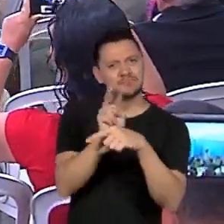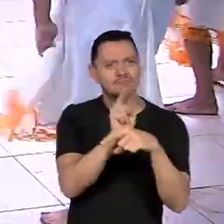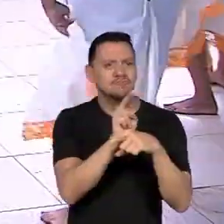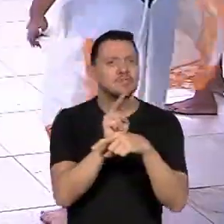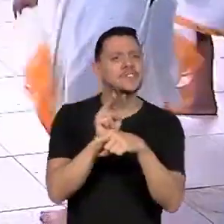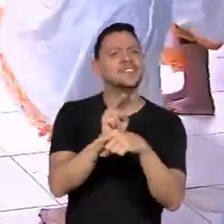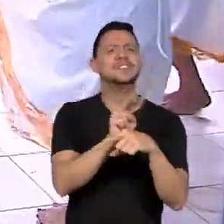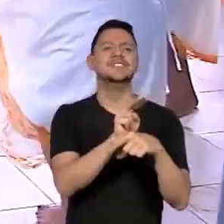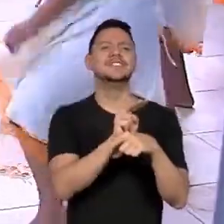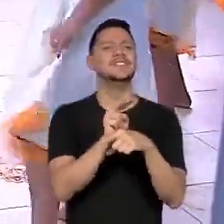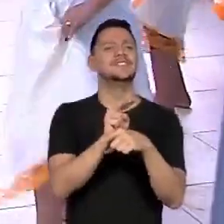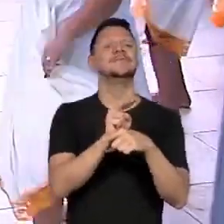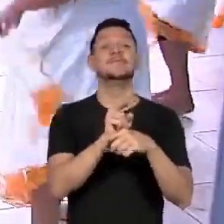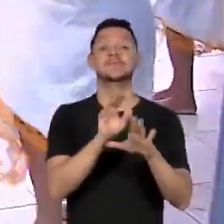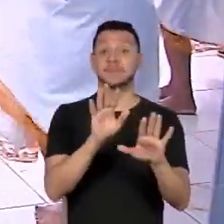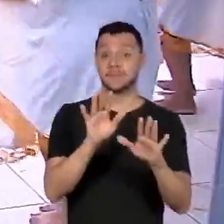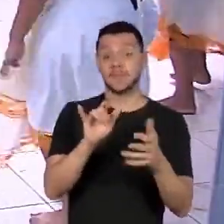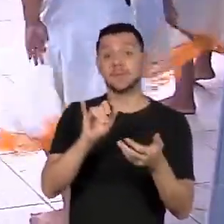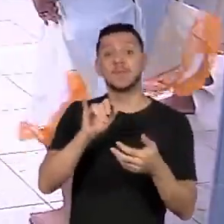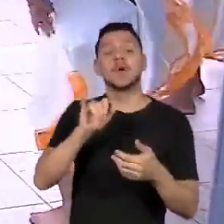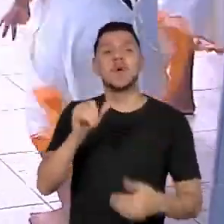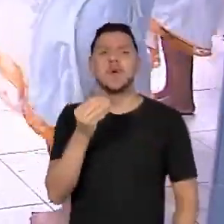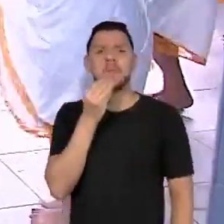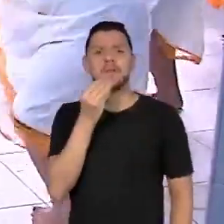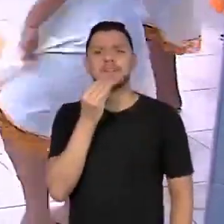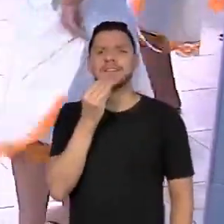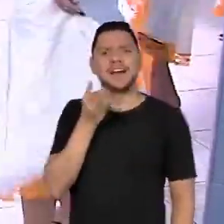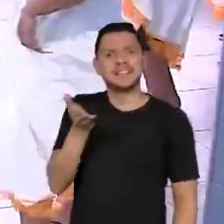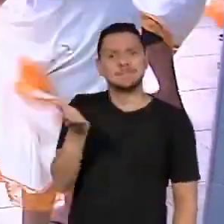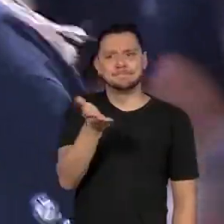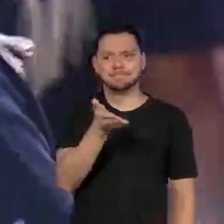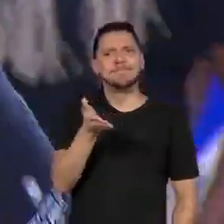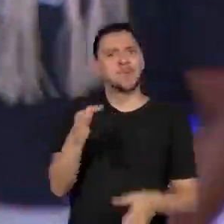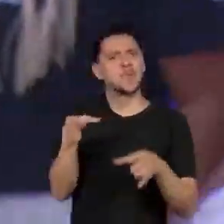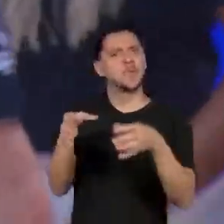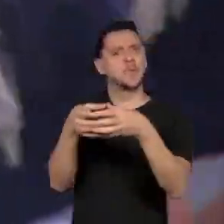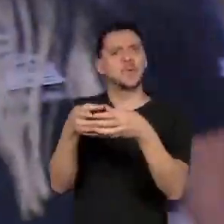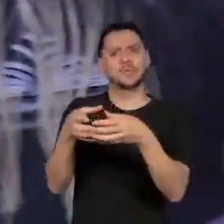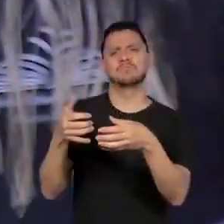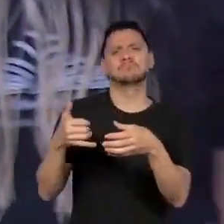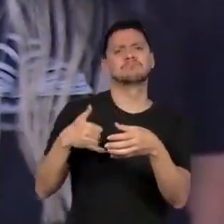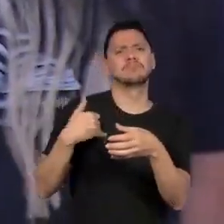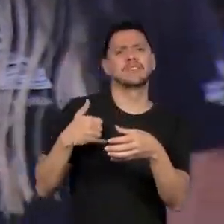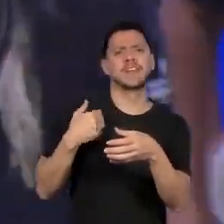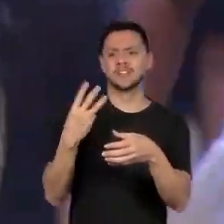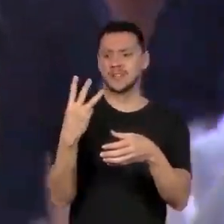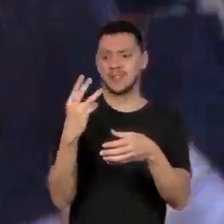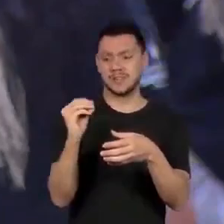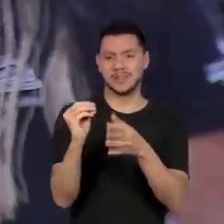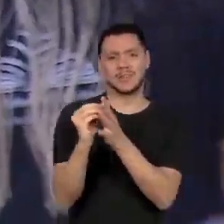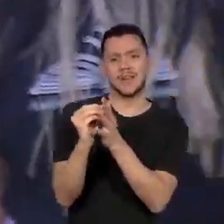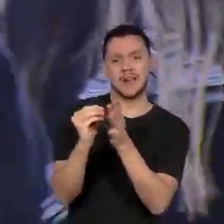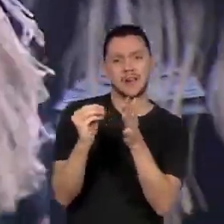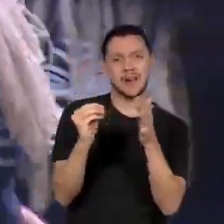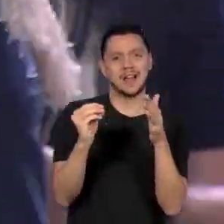Essa é uma grande oportunidade para esse grupo, que vai dos 30 aos 60 anos.